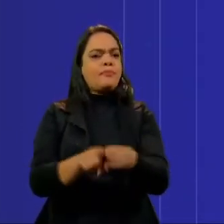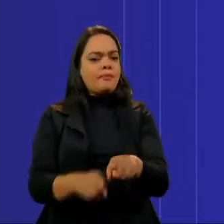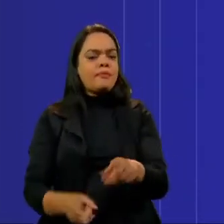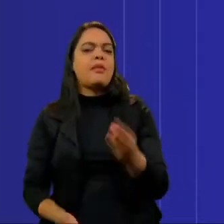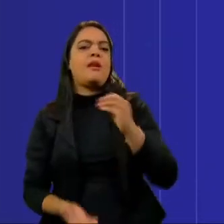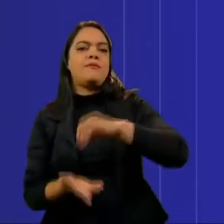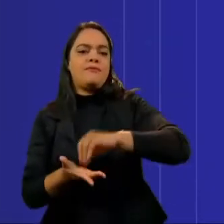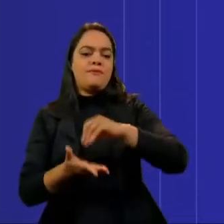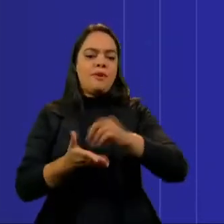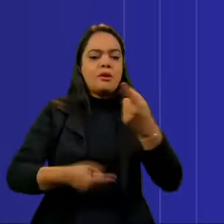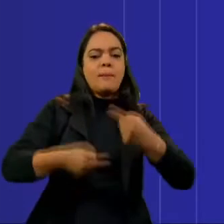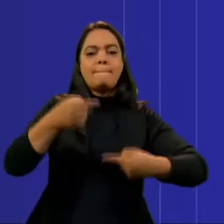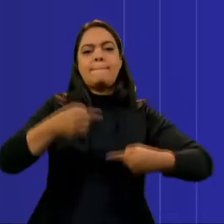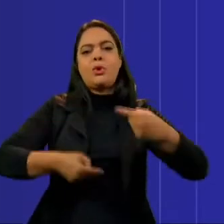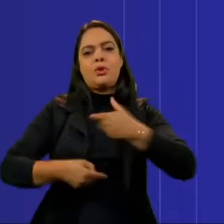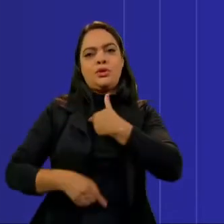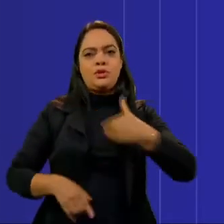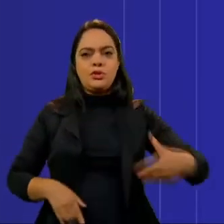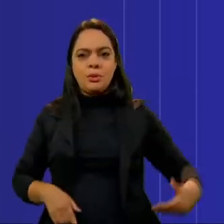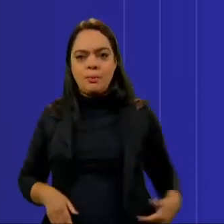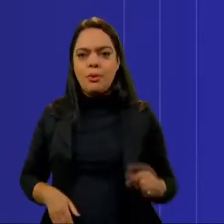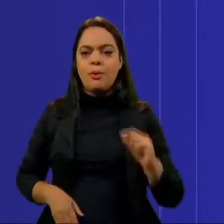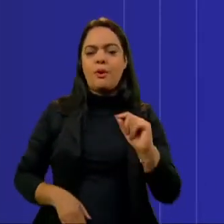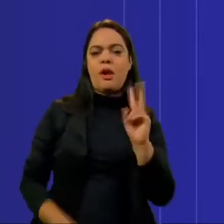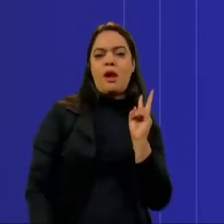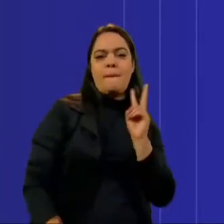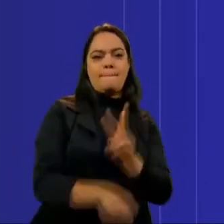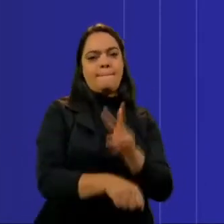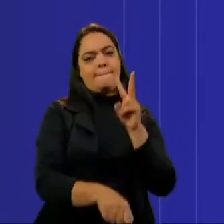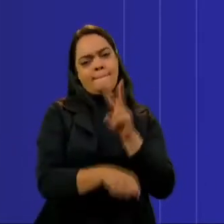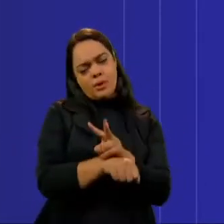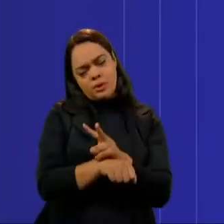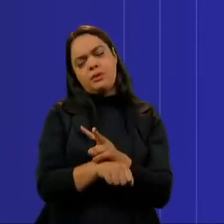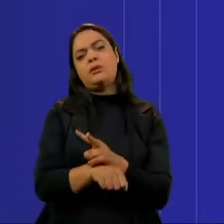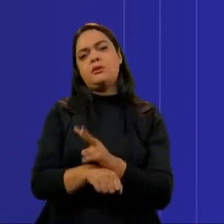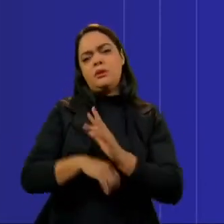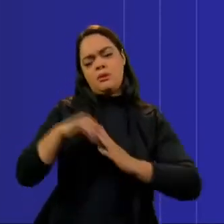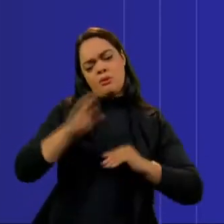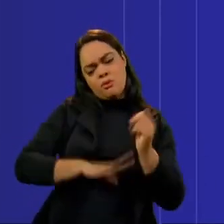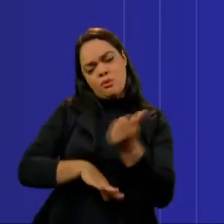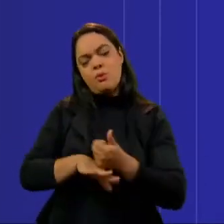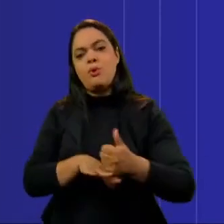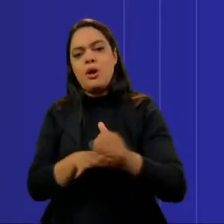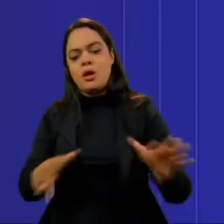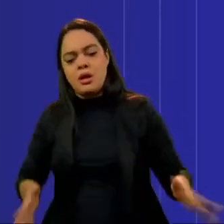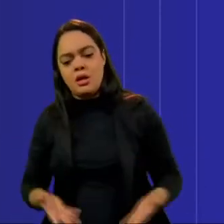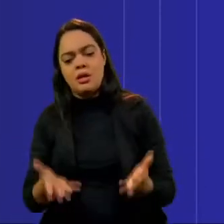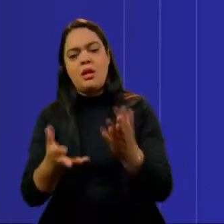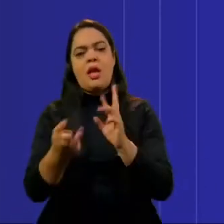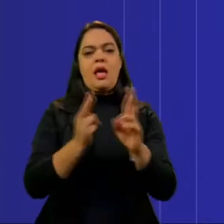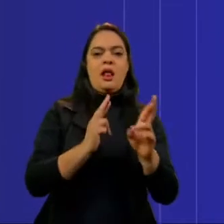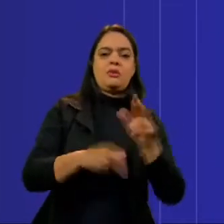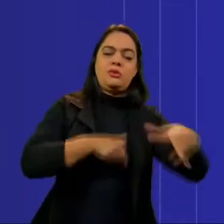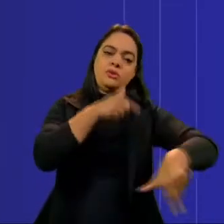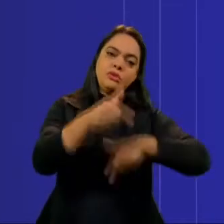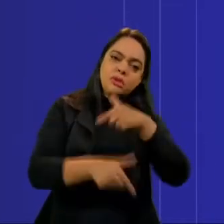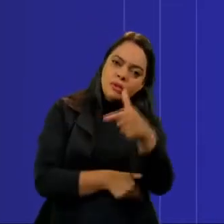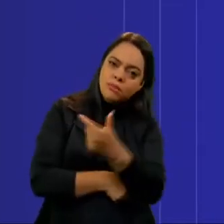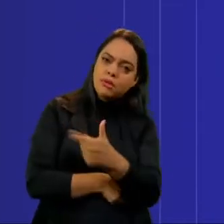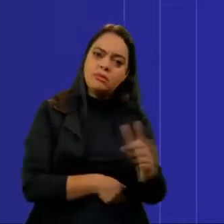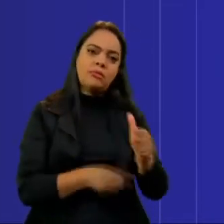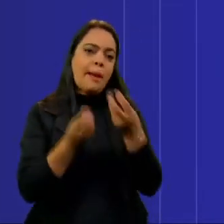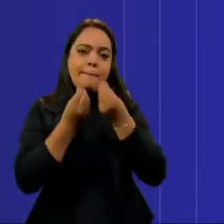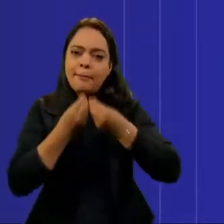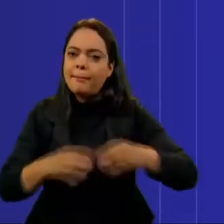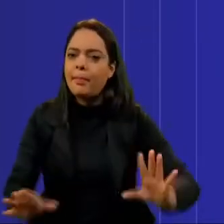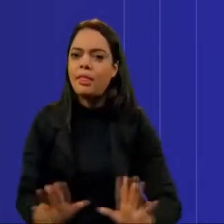de uma política pública de proteção desse segmento, de estímulo às relações de trabalho menos precarizadas,